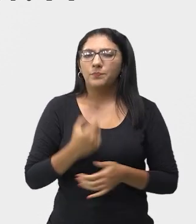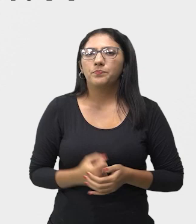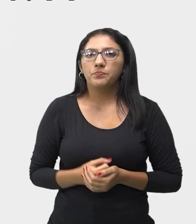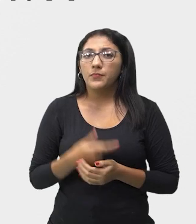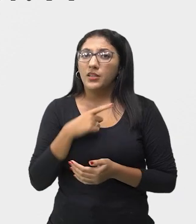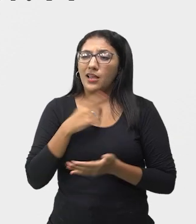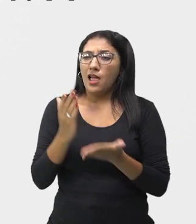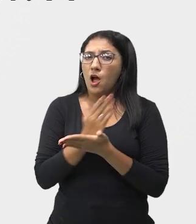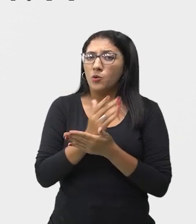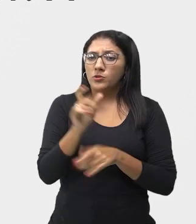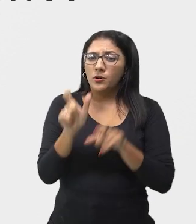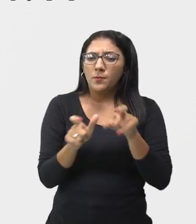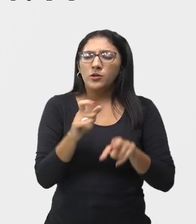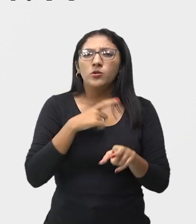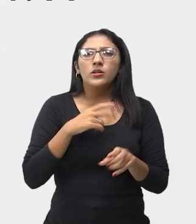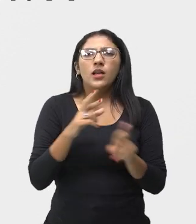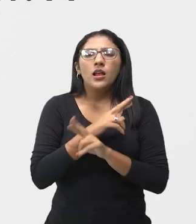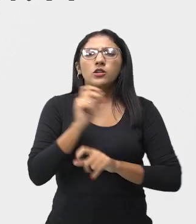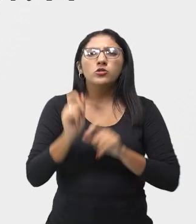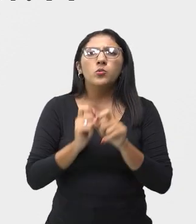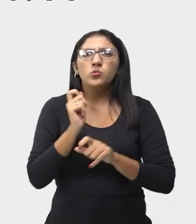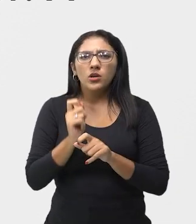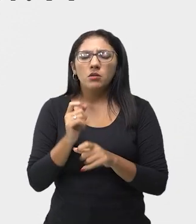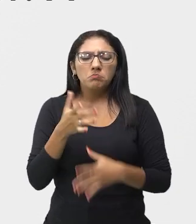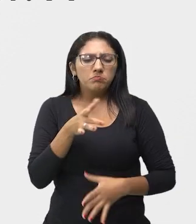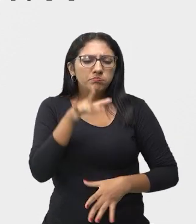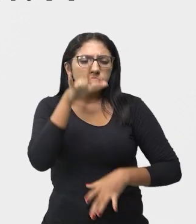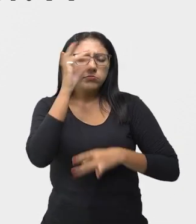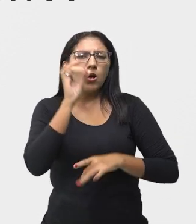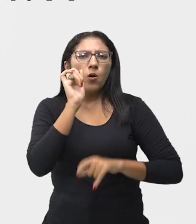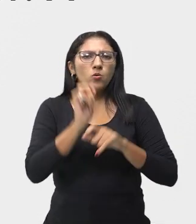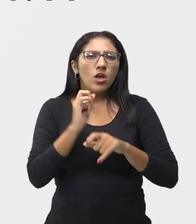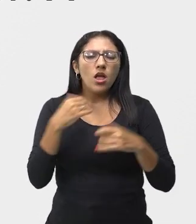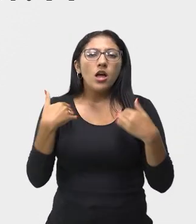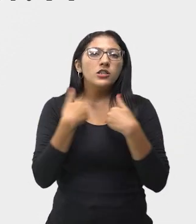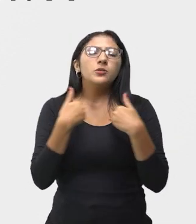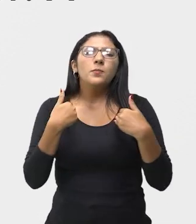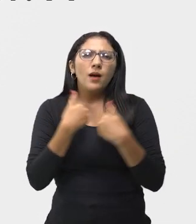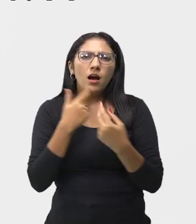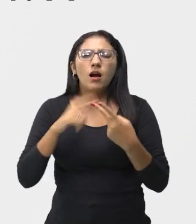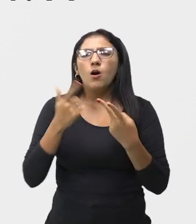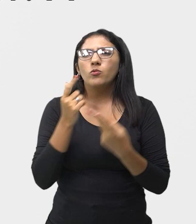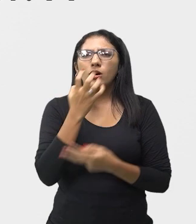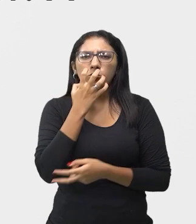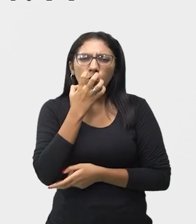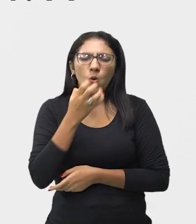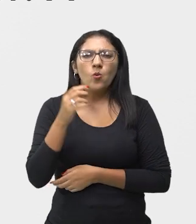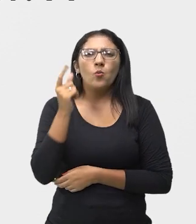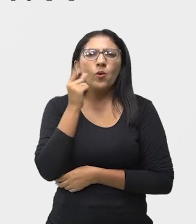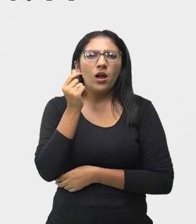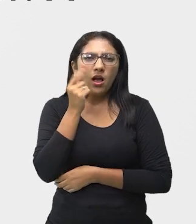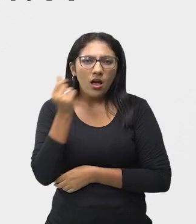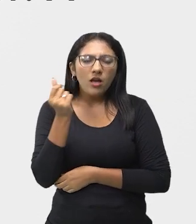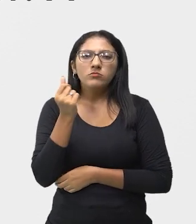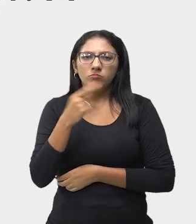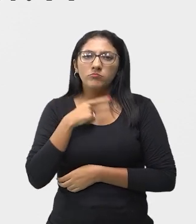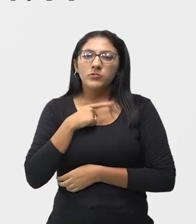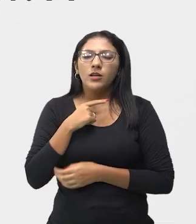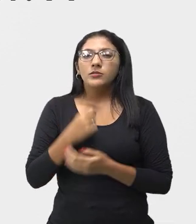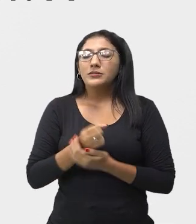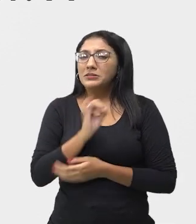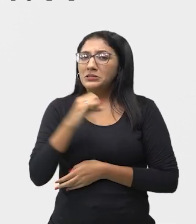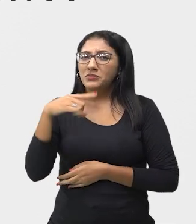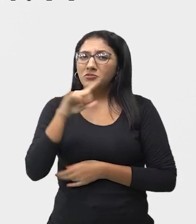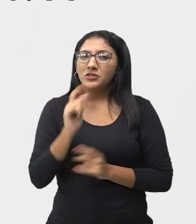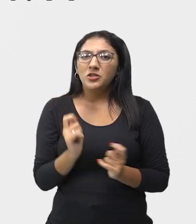interpretam animais, como cachorro, como gato. Que se você tiver a possibilidade de